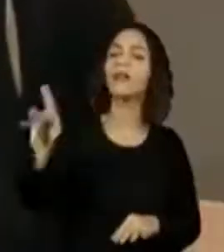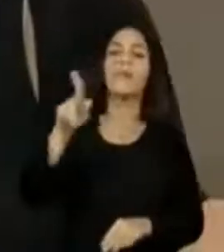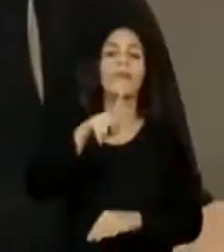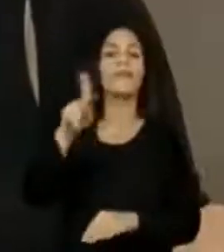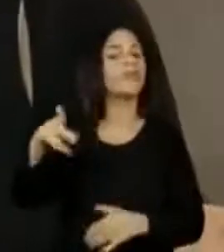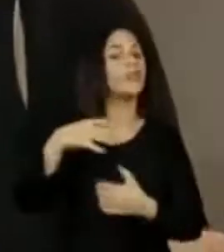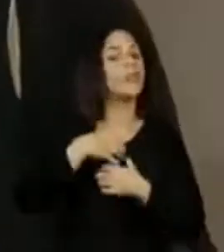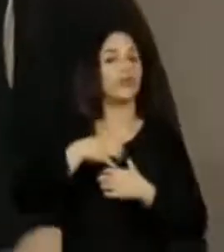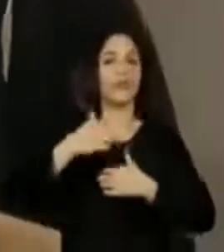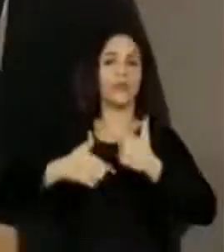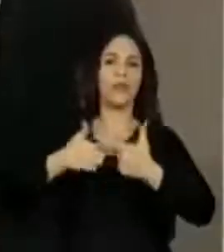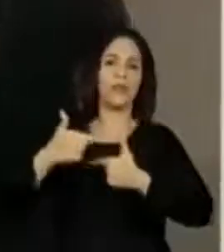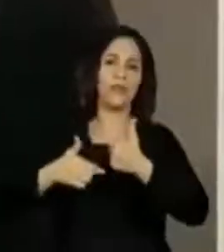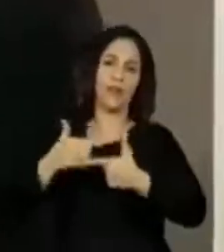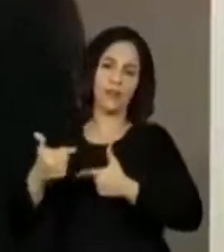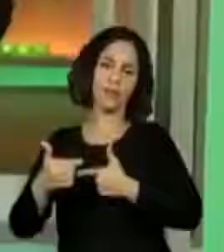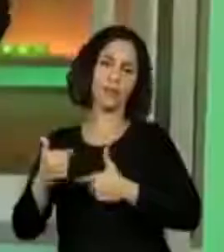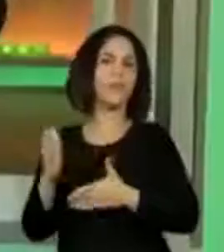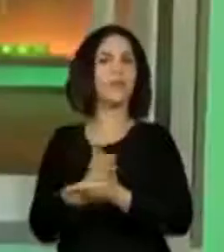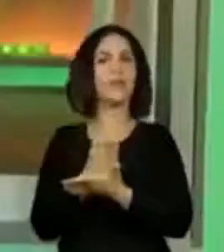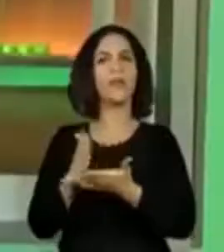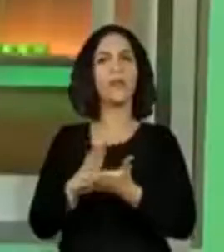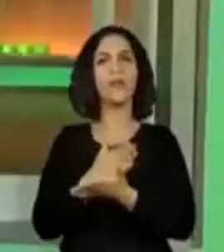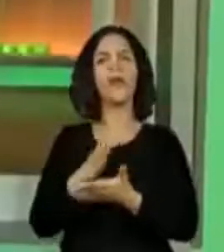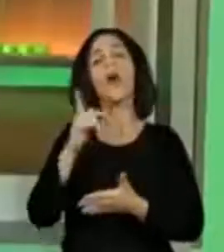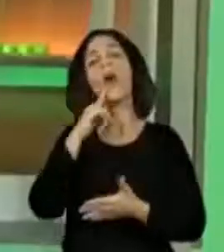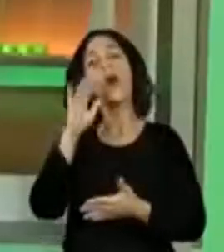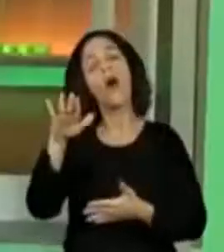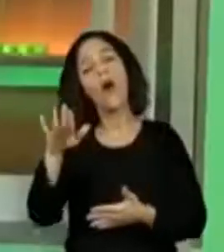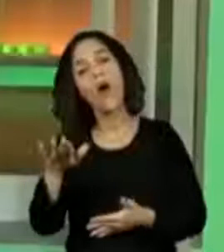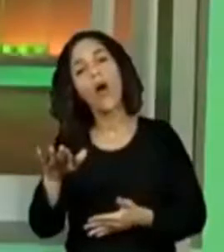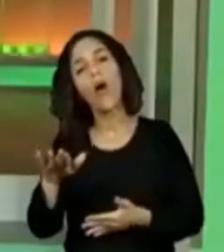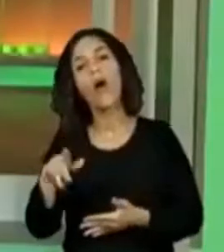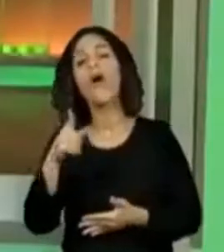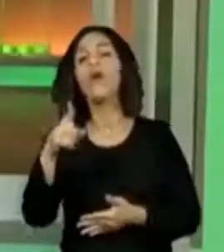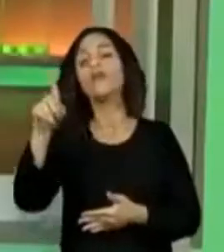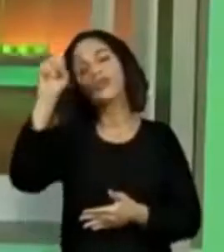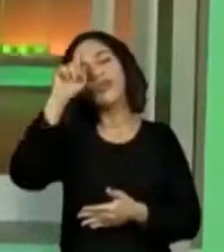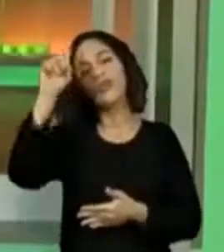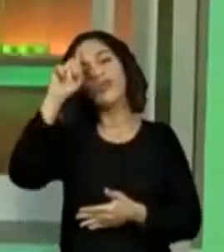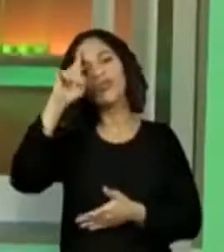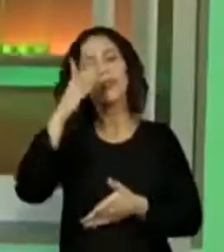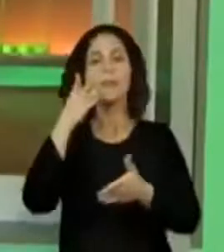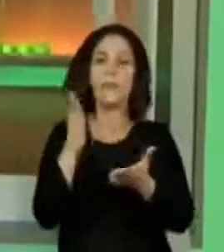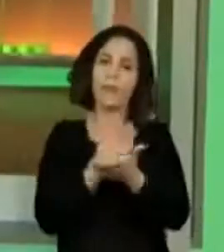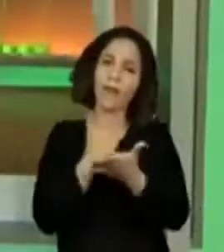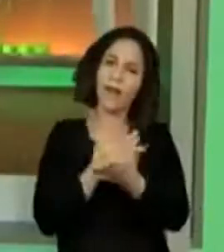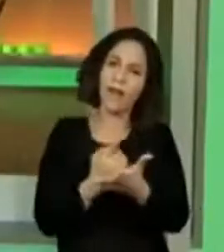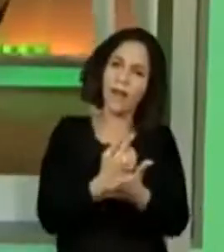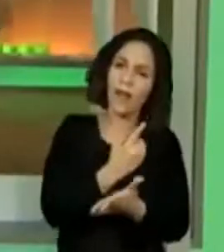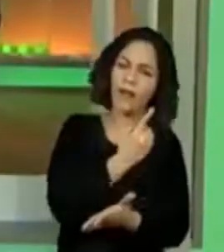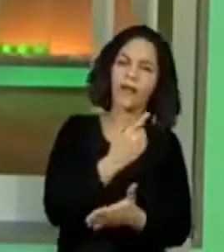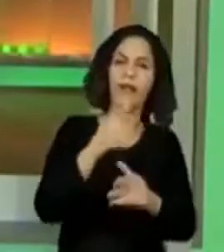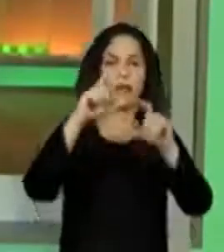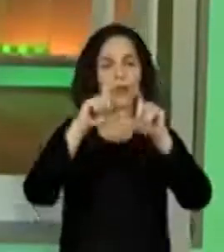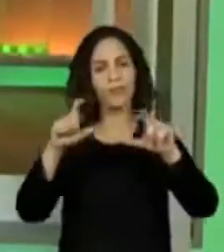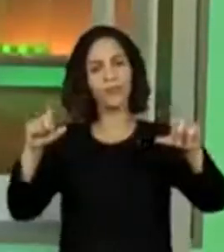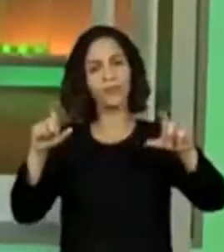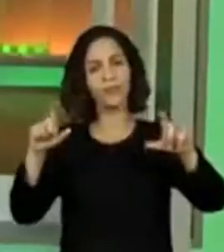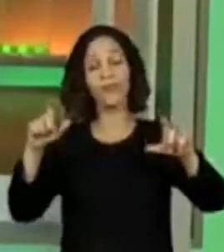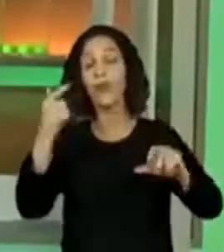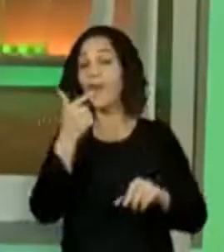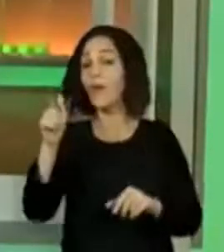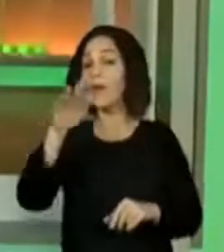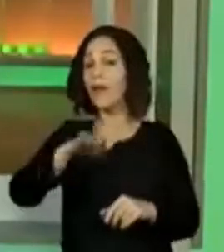um jeito de trabalhar. Umas falam assim, olha, faz a rotina todo dia no caderno, faz o cabeçalho. Tem